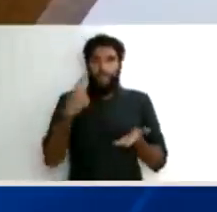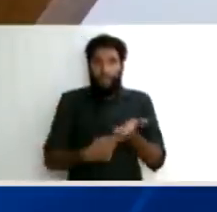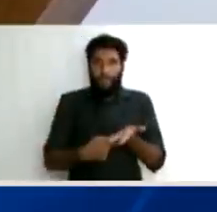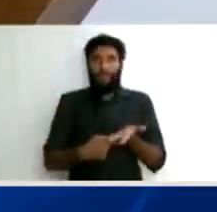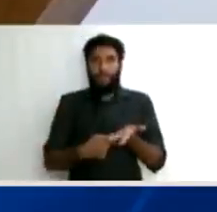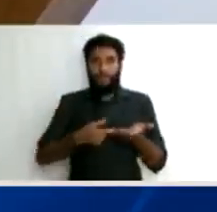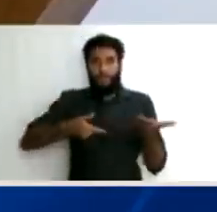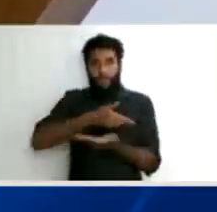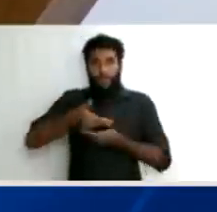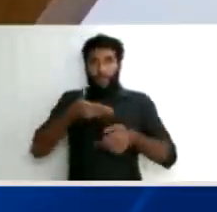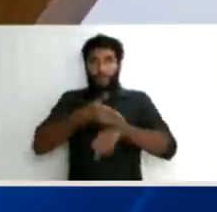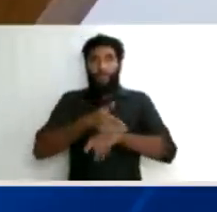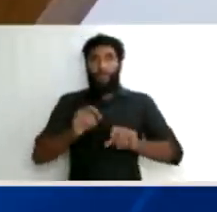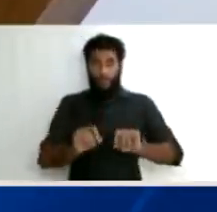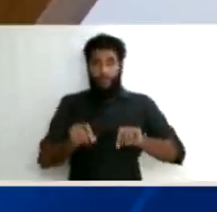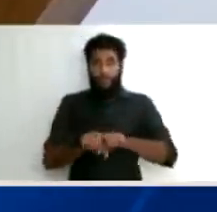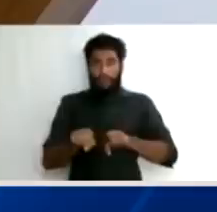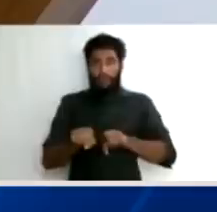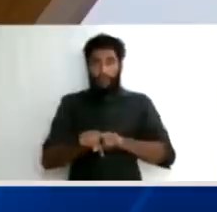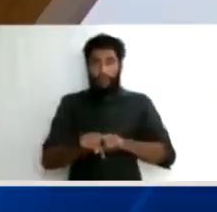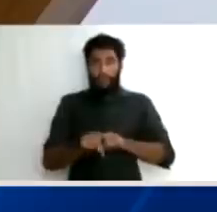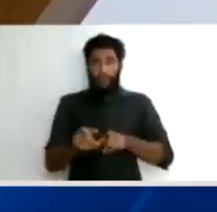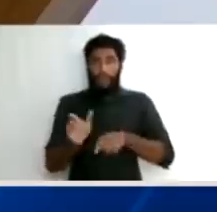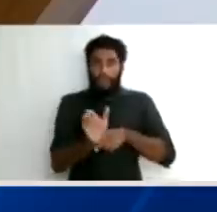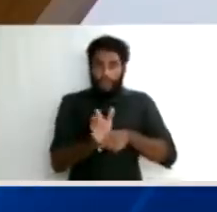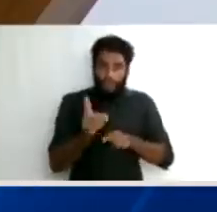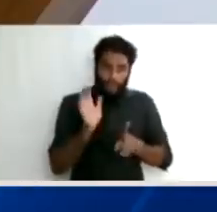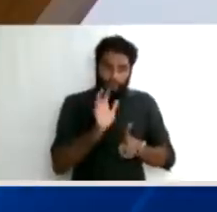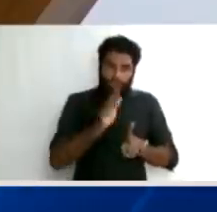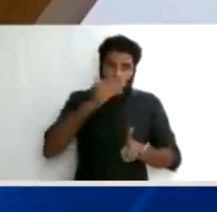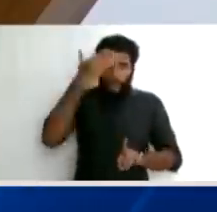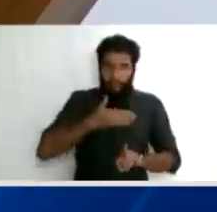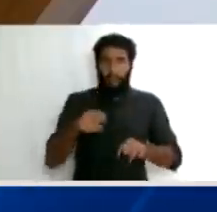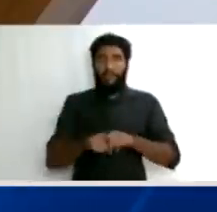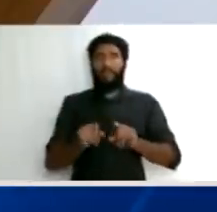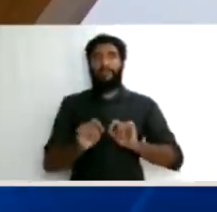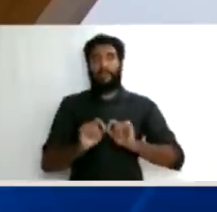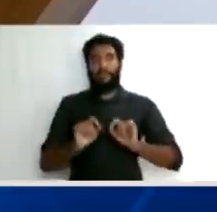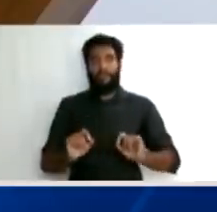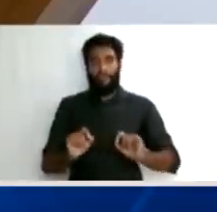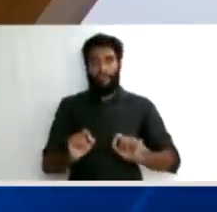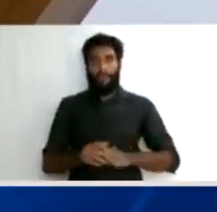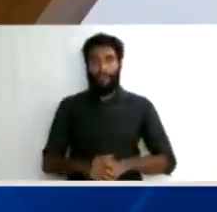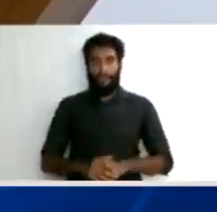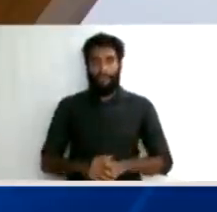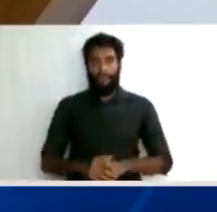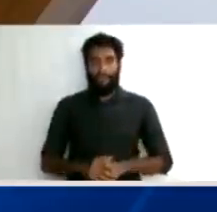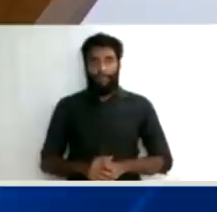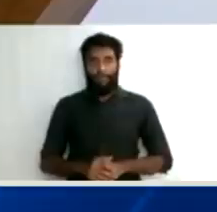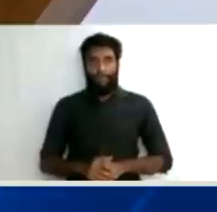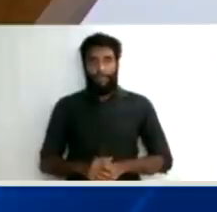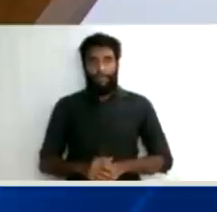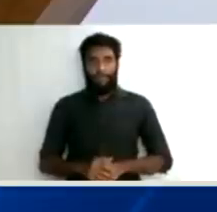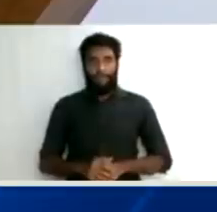nenhuma, que a prova foi forjada, nada disso, está dizendo que o juiz era suspeito, porque houve essa